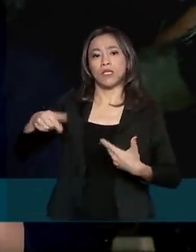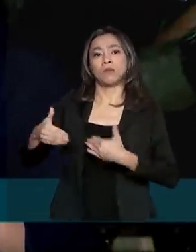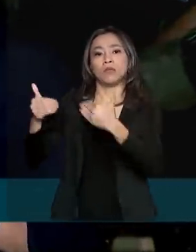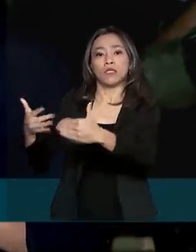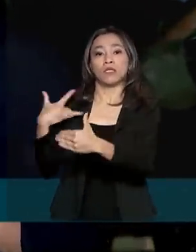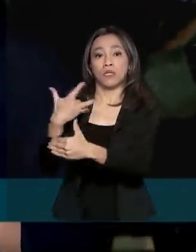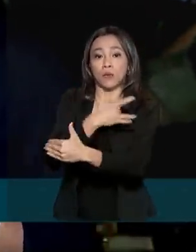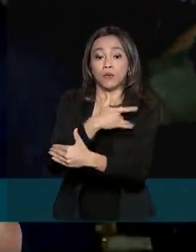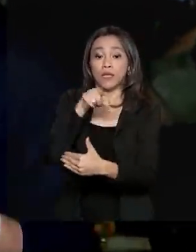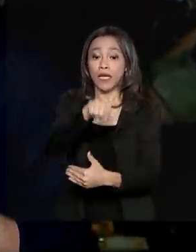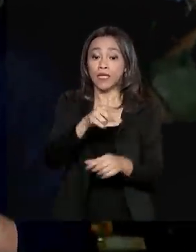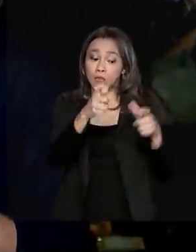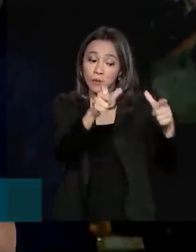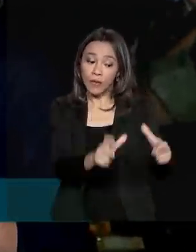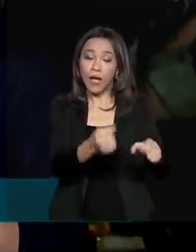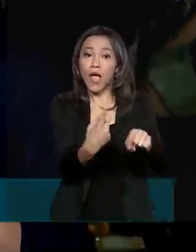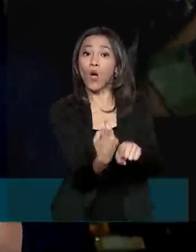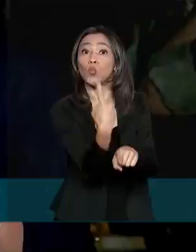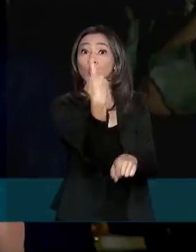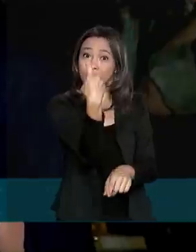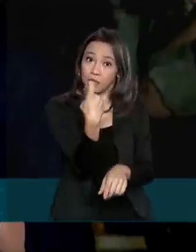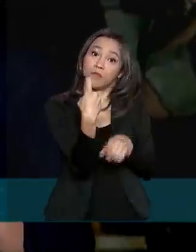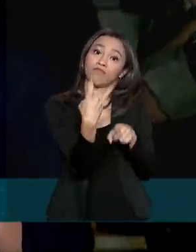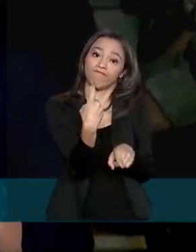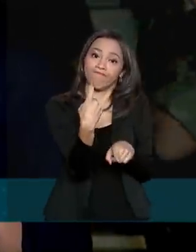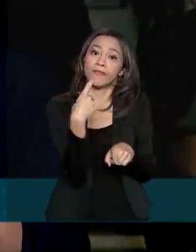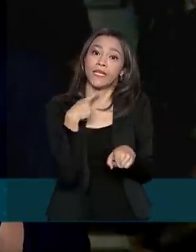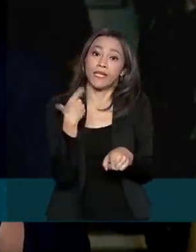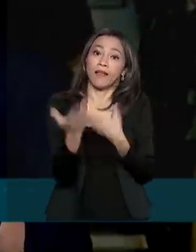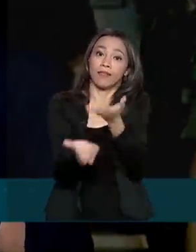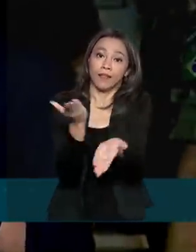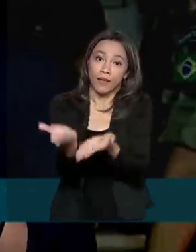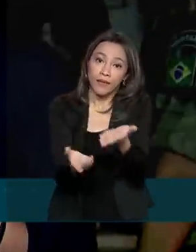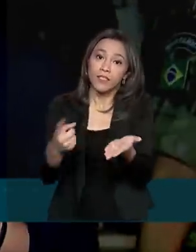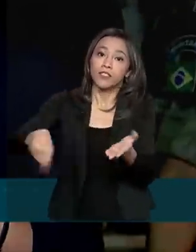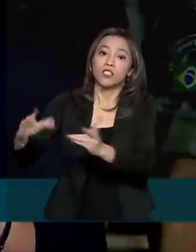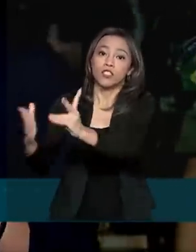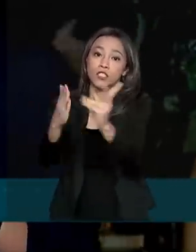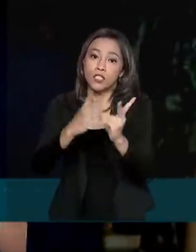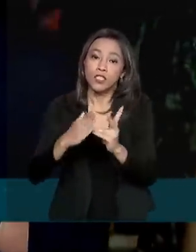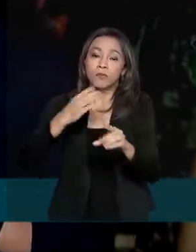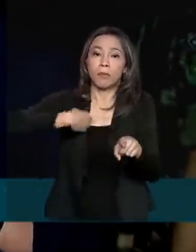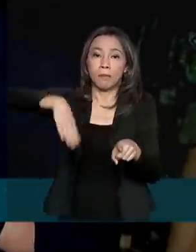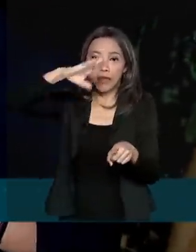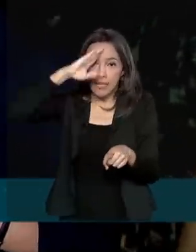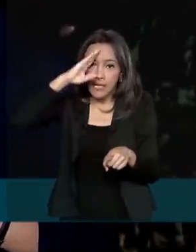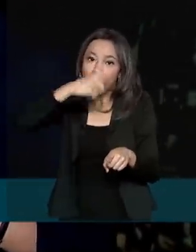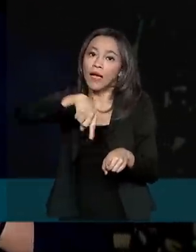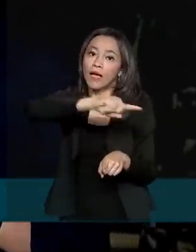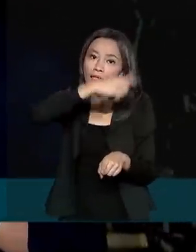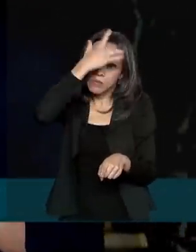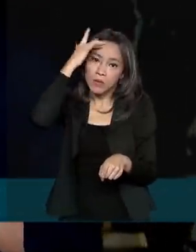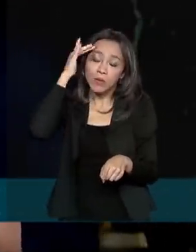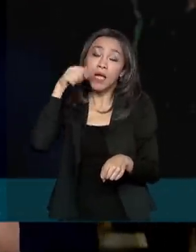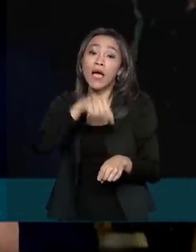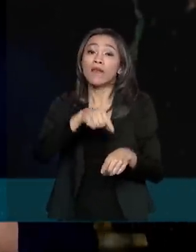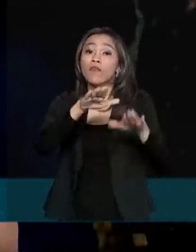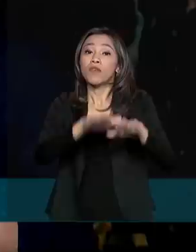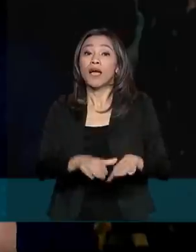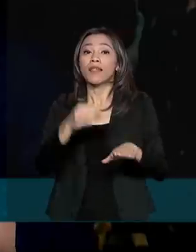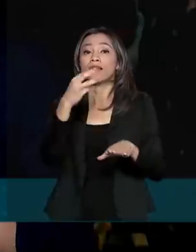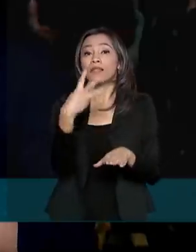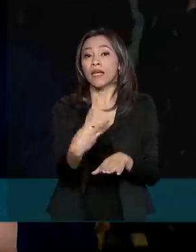unidade é a única da região e atende indígenas, civis e militares. Aqui vão ficar 3 mil